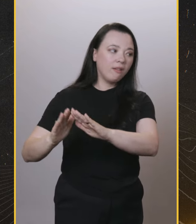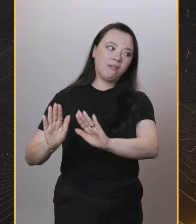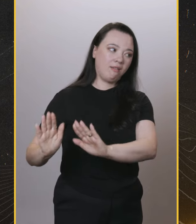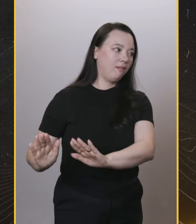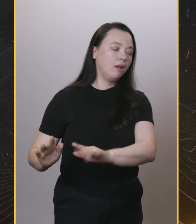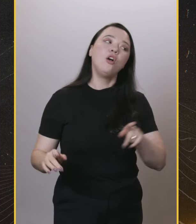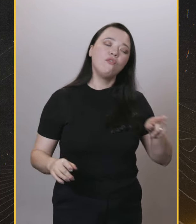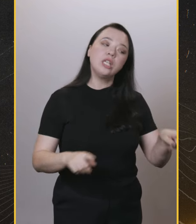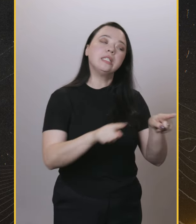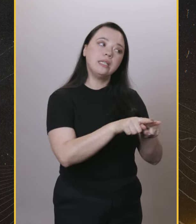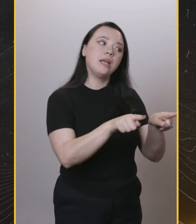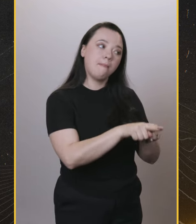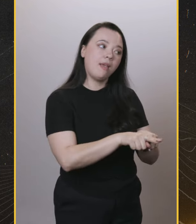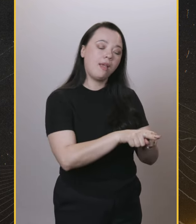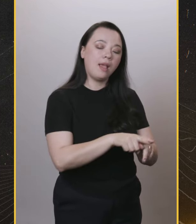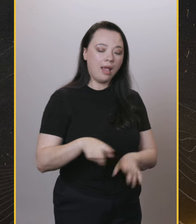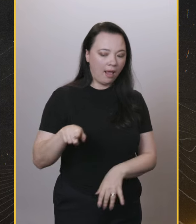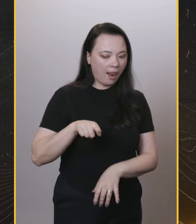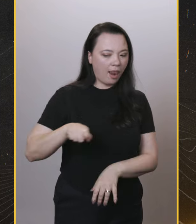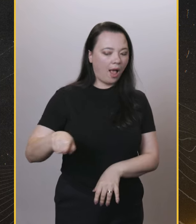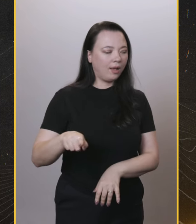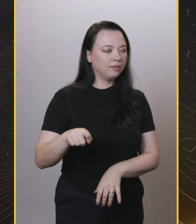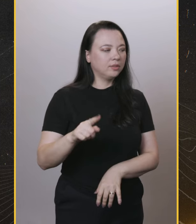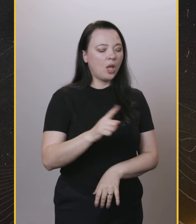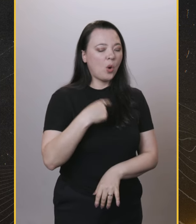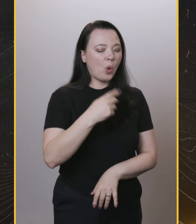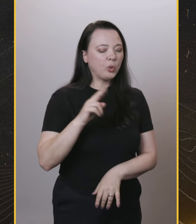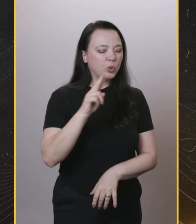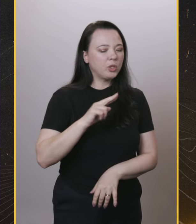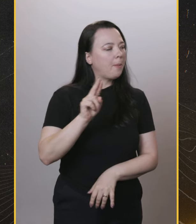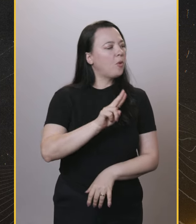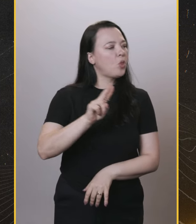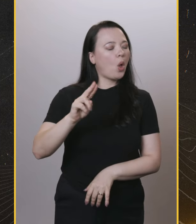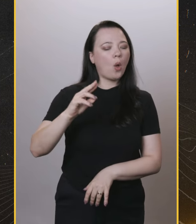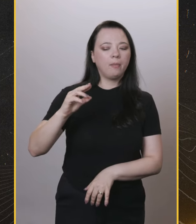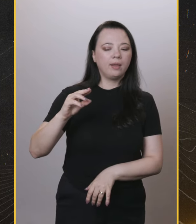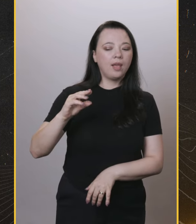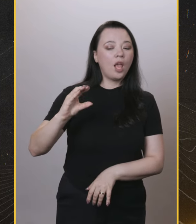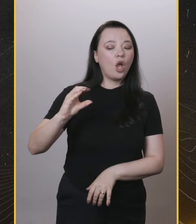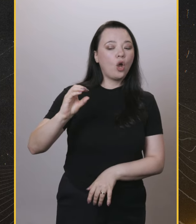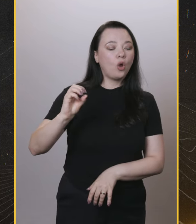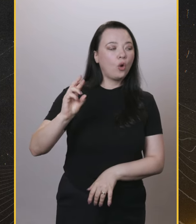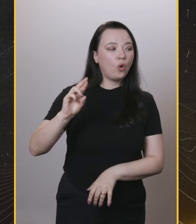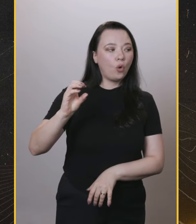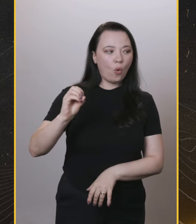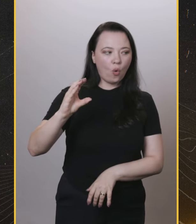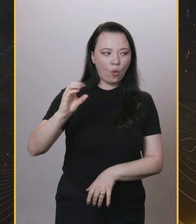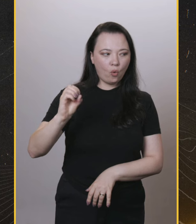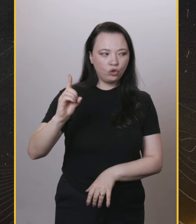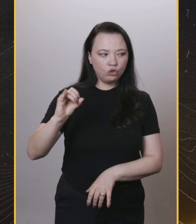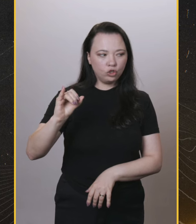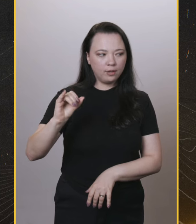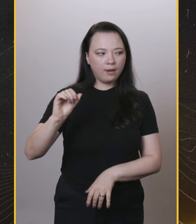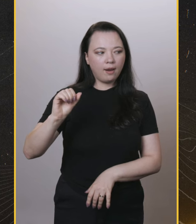Pô, não é... Esse papo não é legal. Ninguém gosta. Eu vim da periferia, cara. Você também. Lá, na minha quebrada,